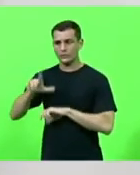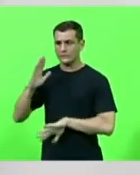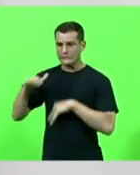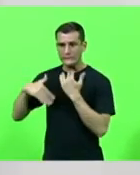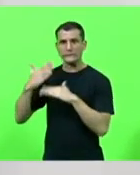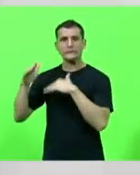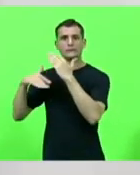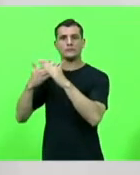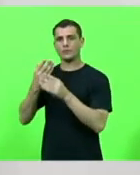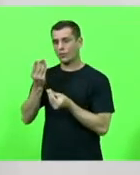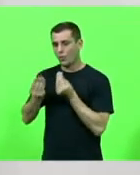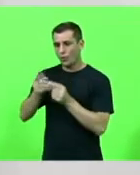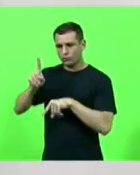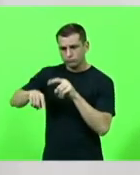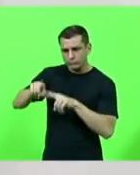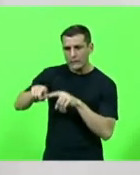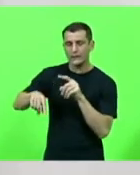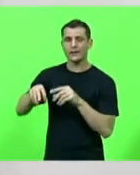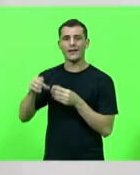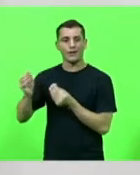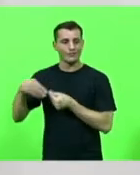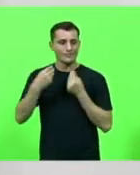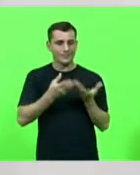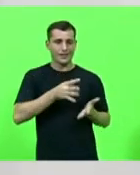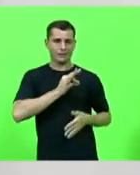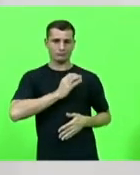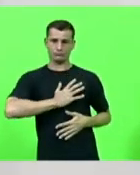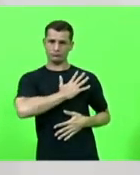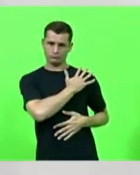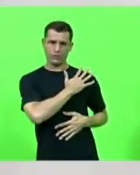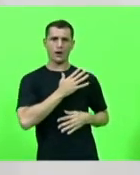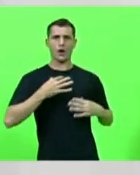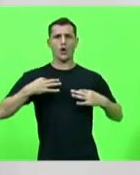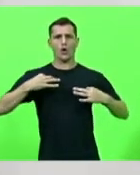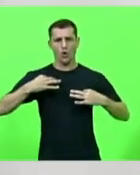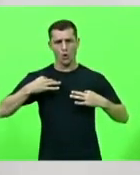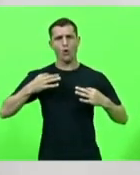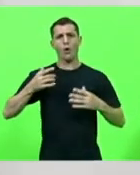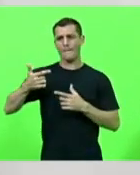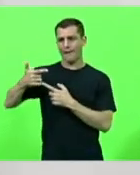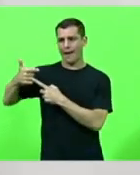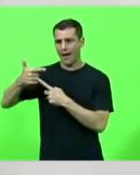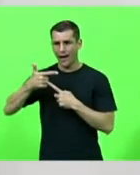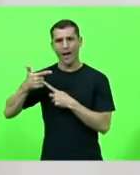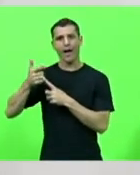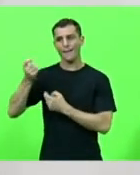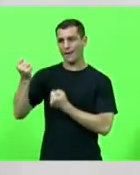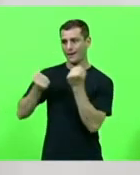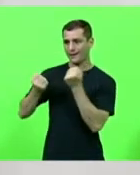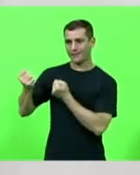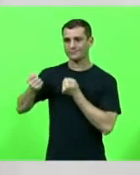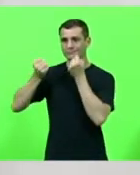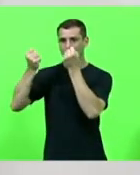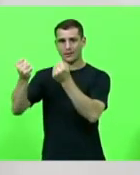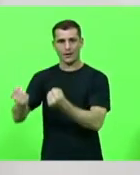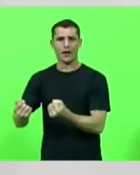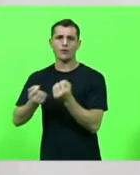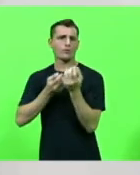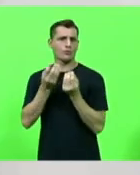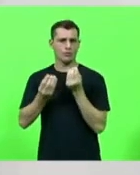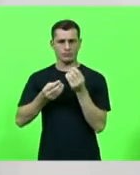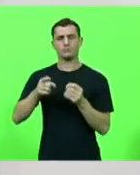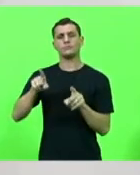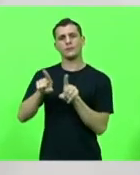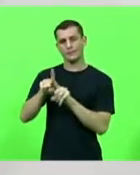produtos para as forças armadas principalmente desde uniforme armamento carros de combate e todo o material